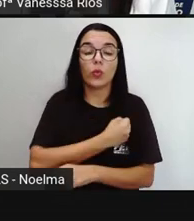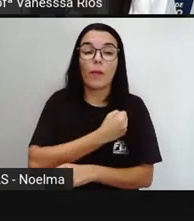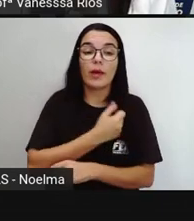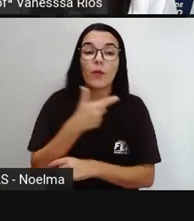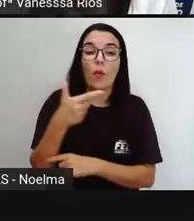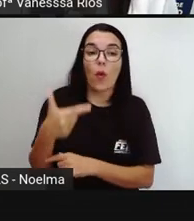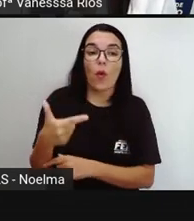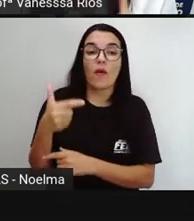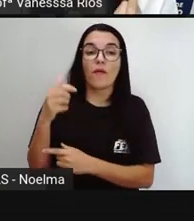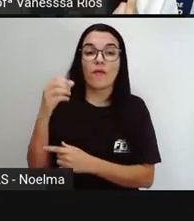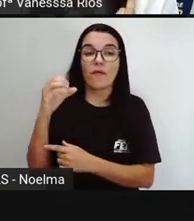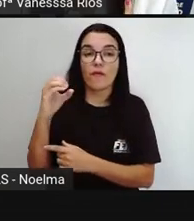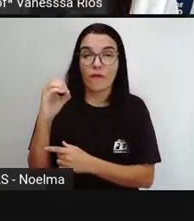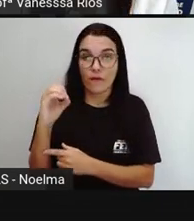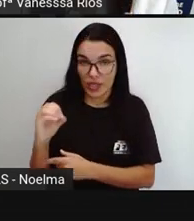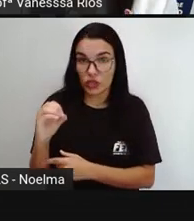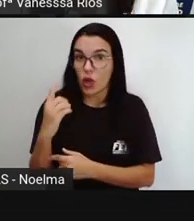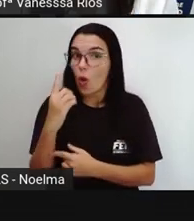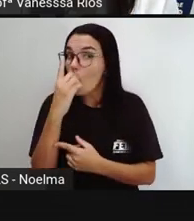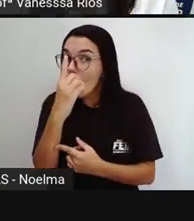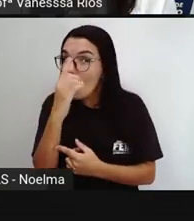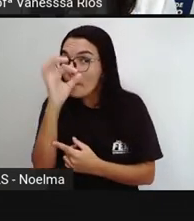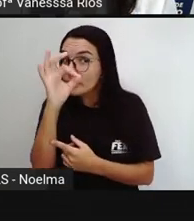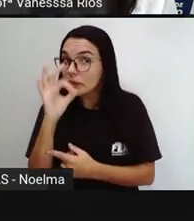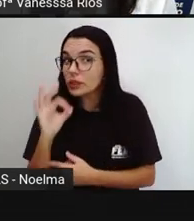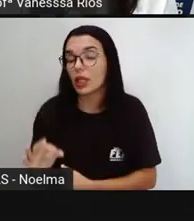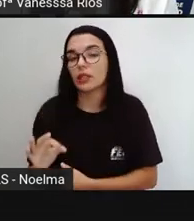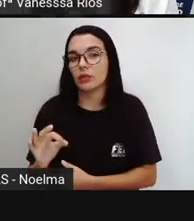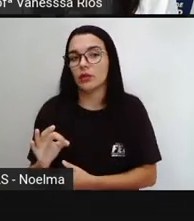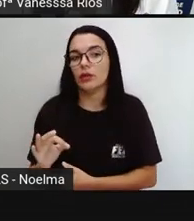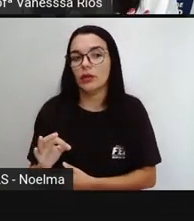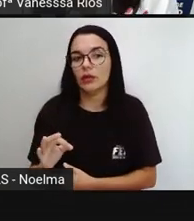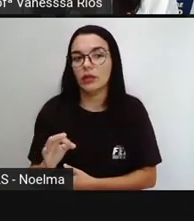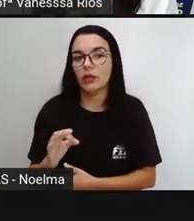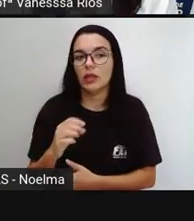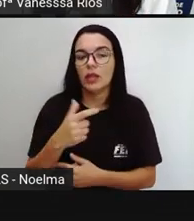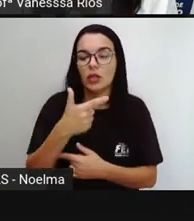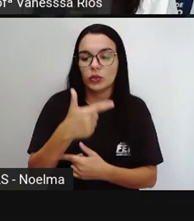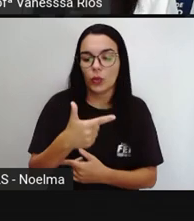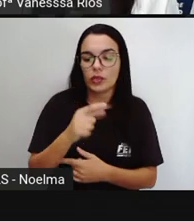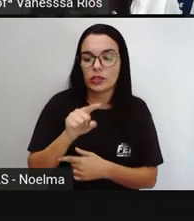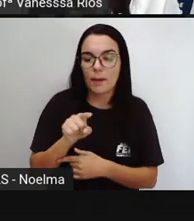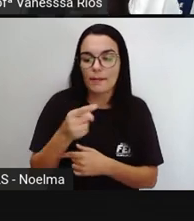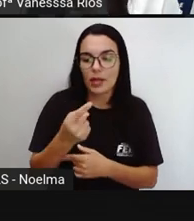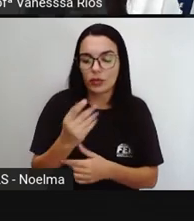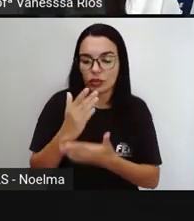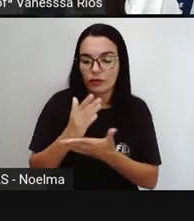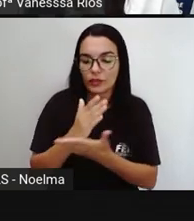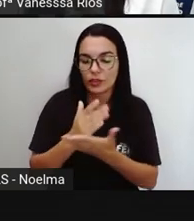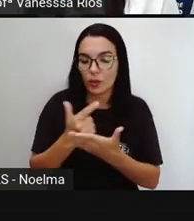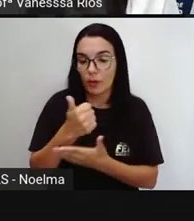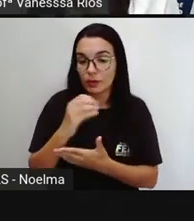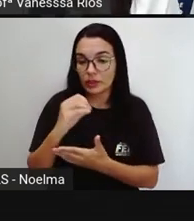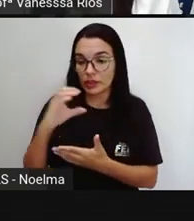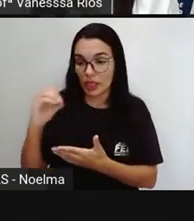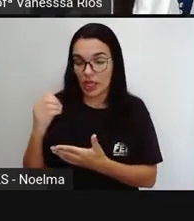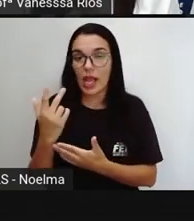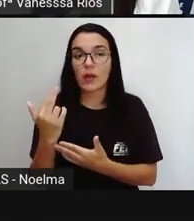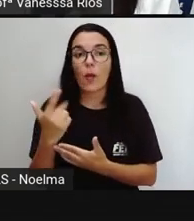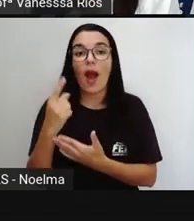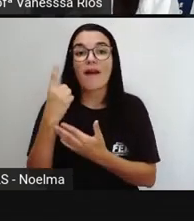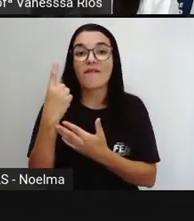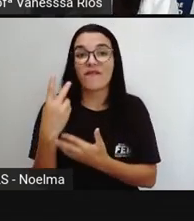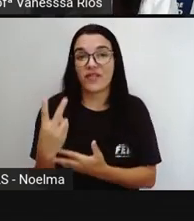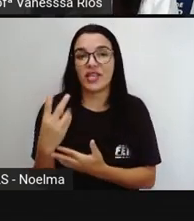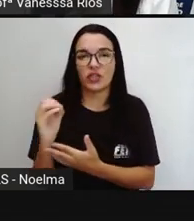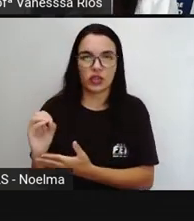correspondente a cada 1% Então 2 mil dividido por 100 que é igual a